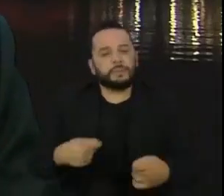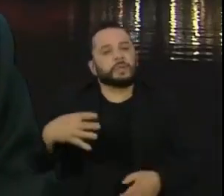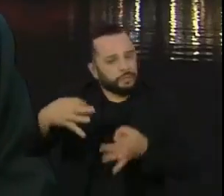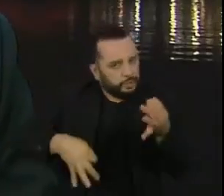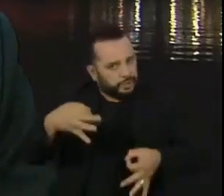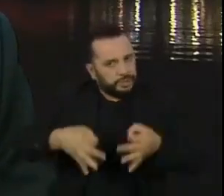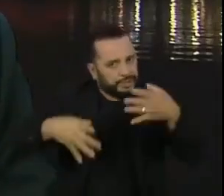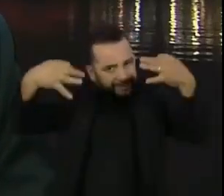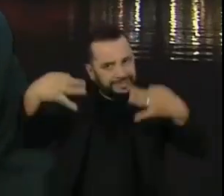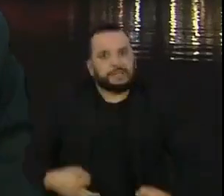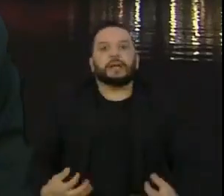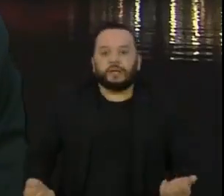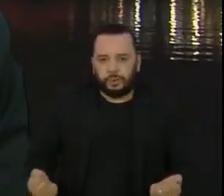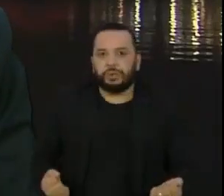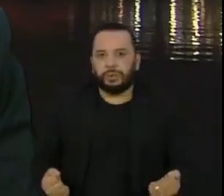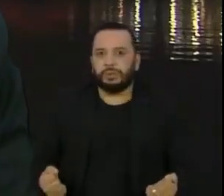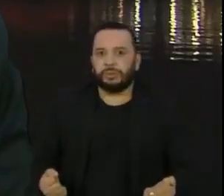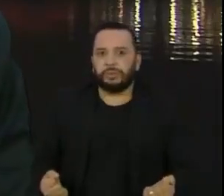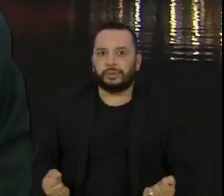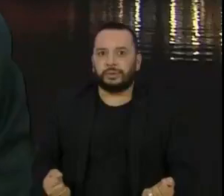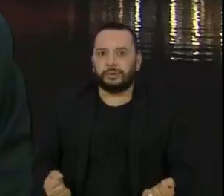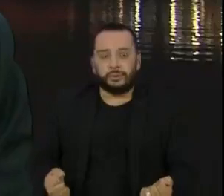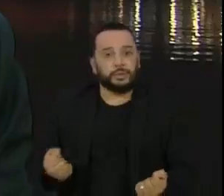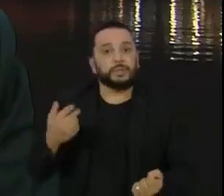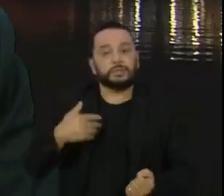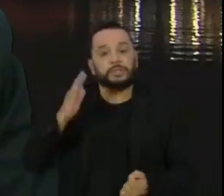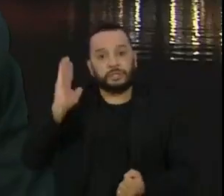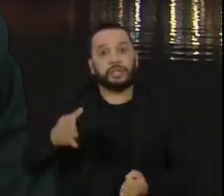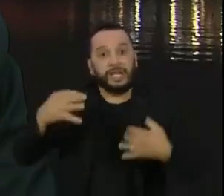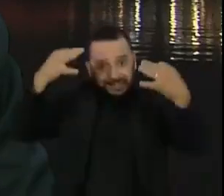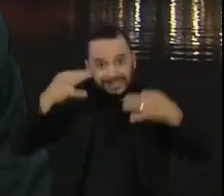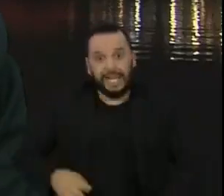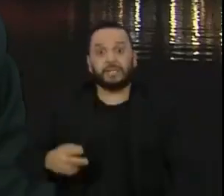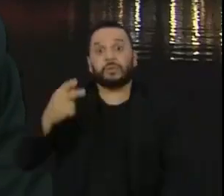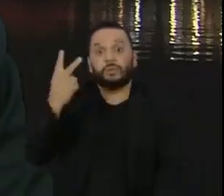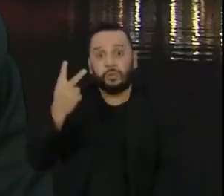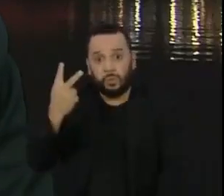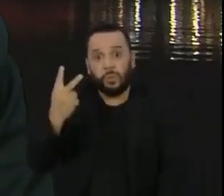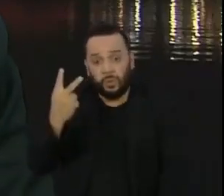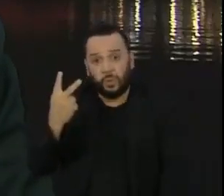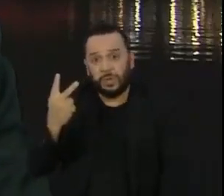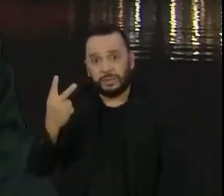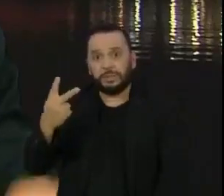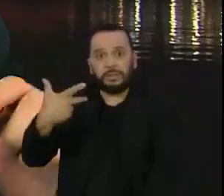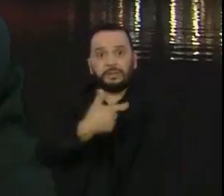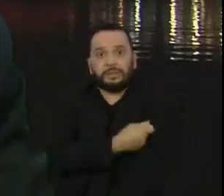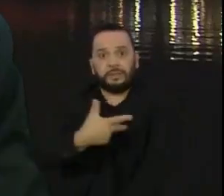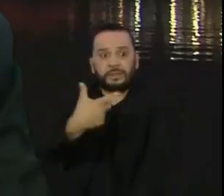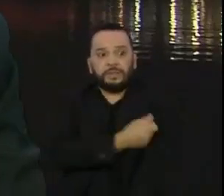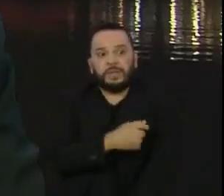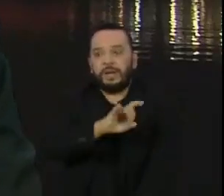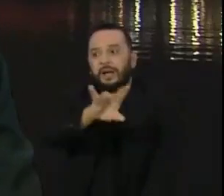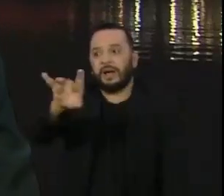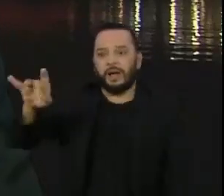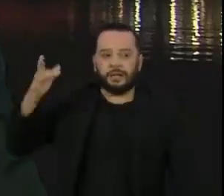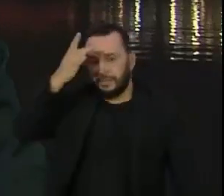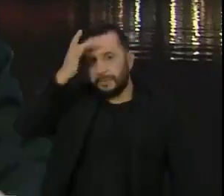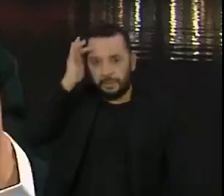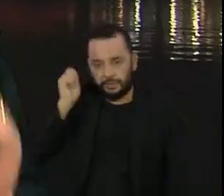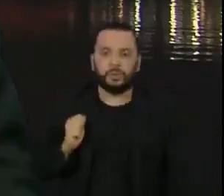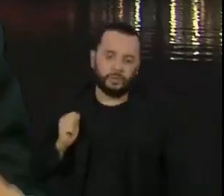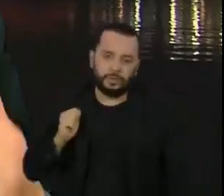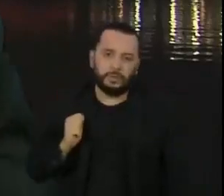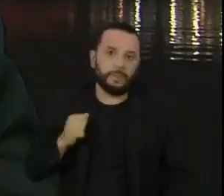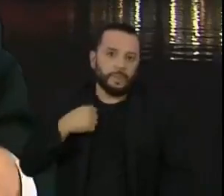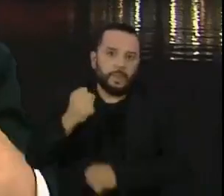volto a repetir, justiça é duas doses para cada brasileiro. Esse ano, o ano que vem,